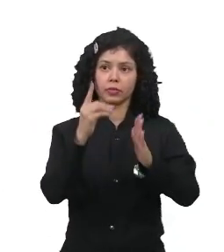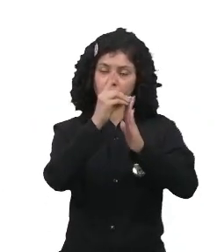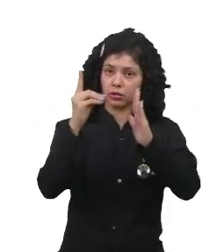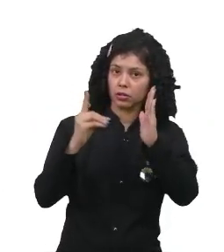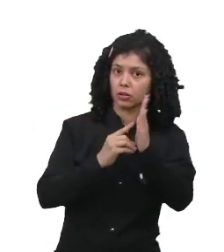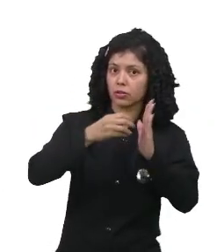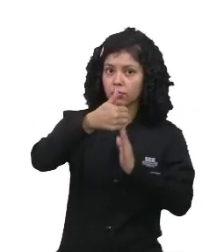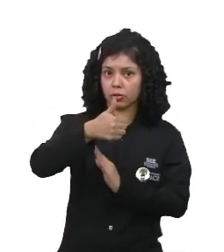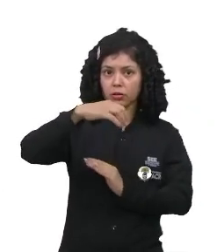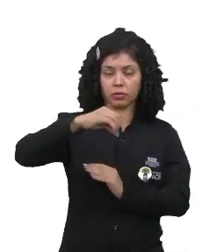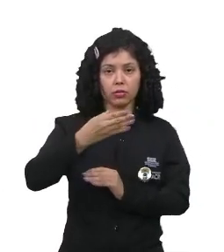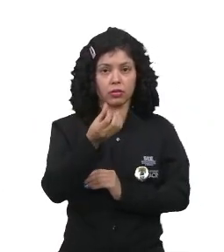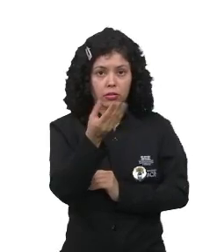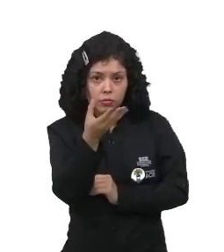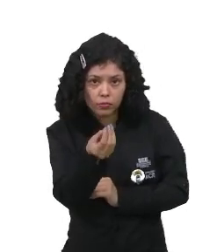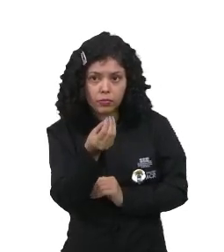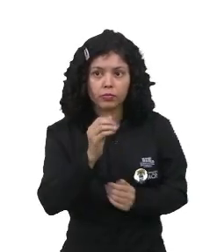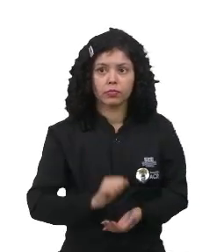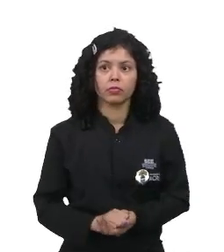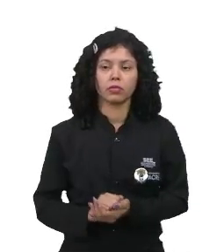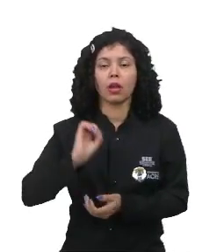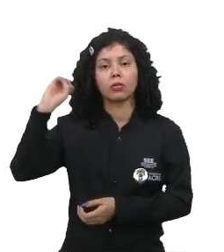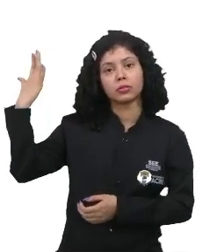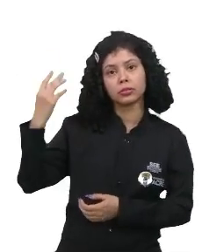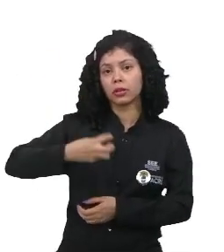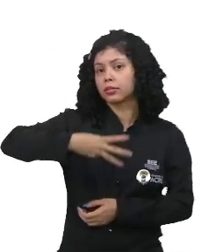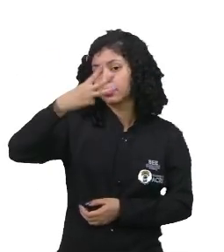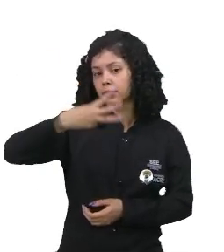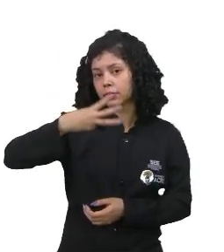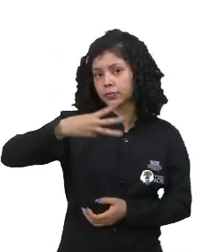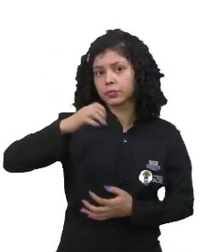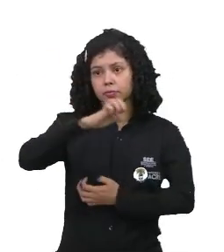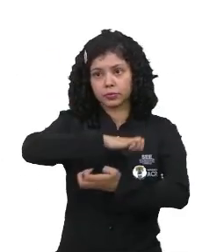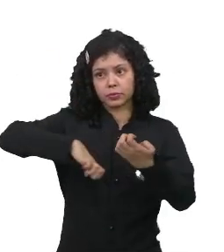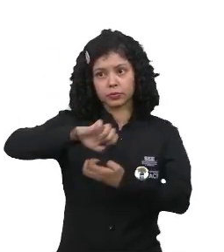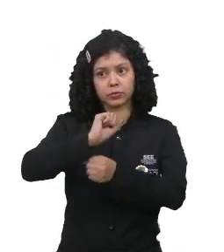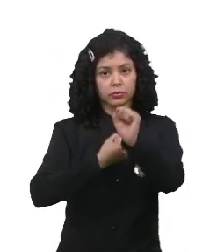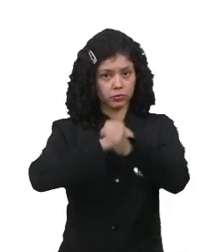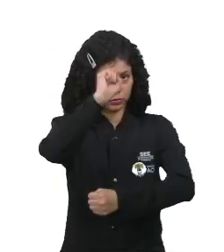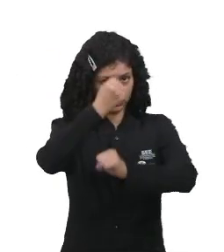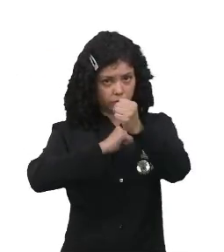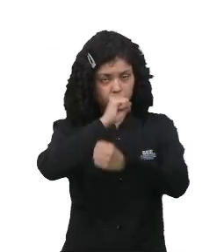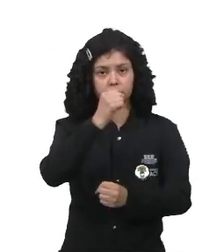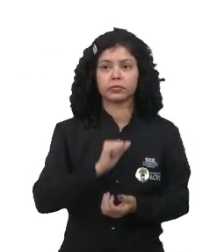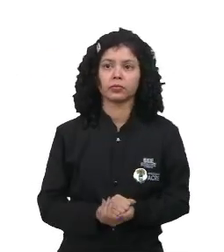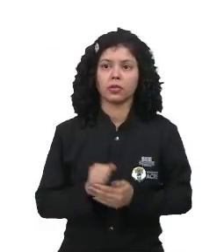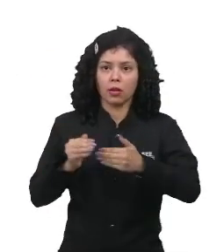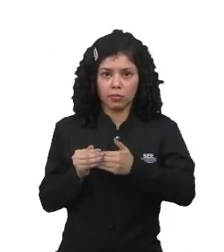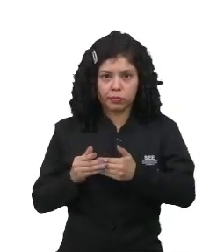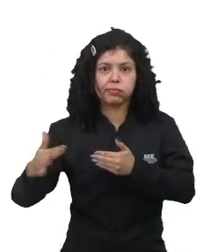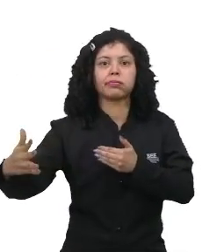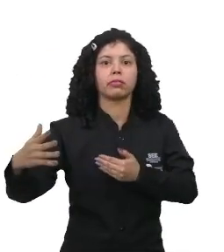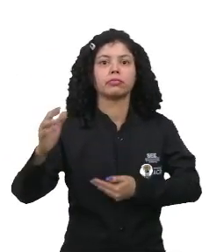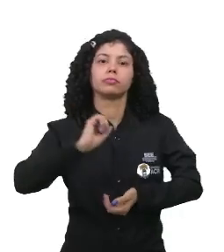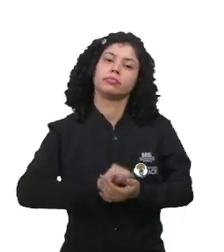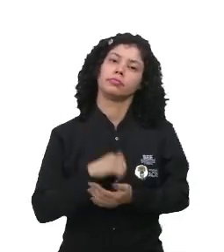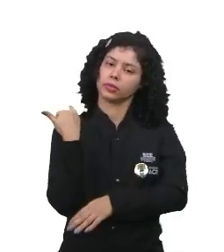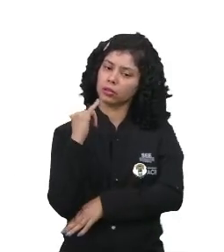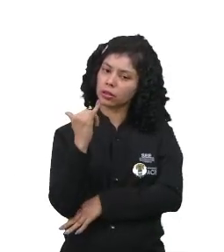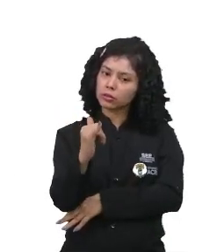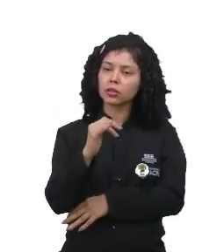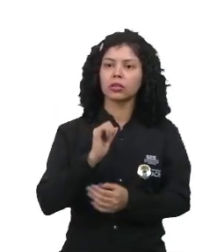1960, ocorreu a terceira revolução industrial, o avanço da eletrônica,